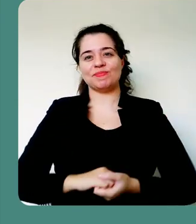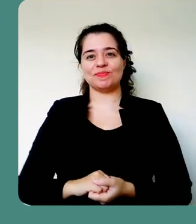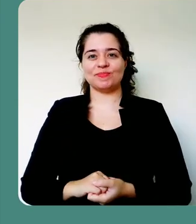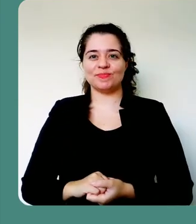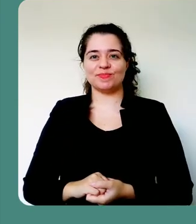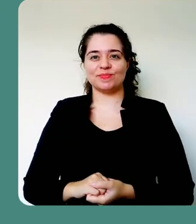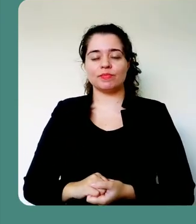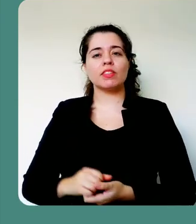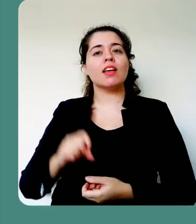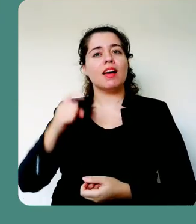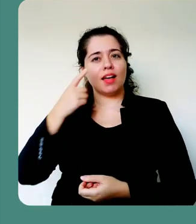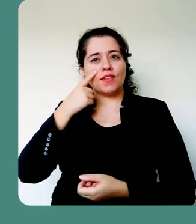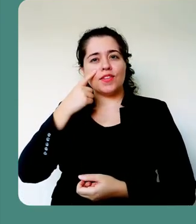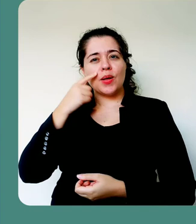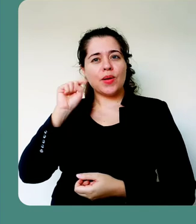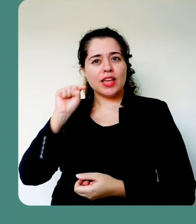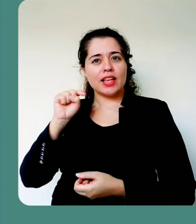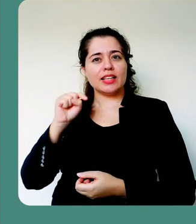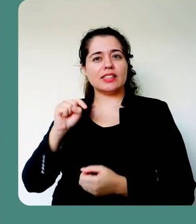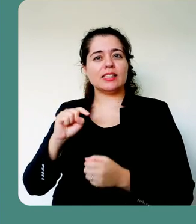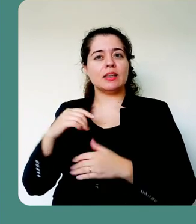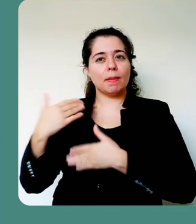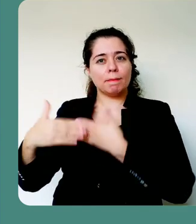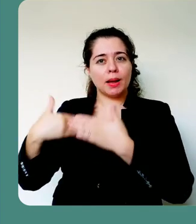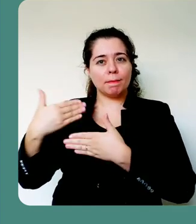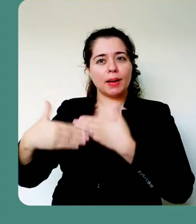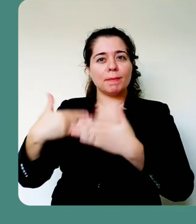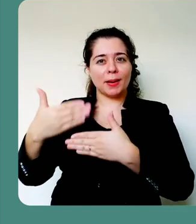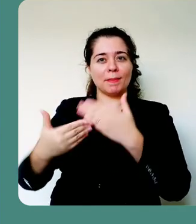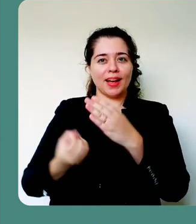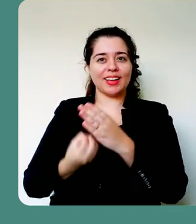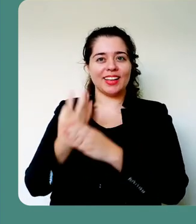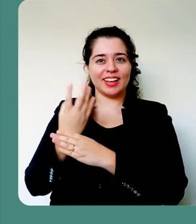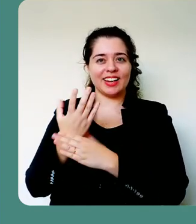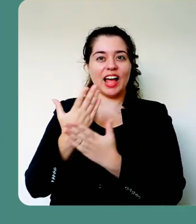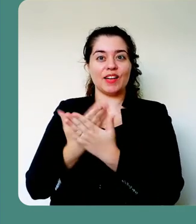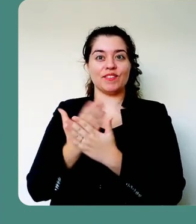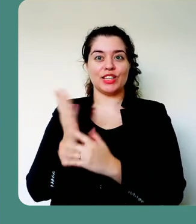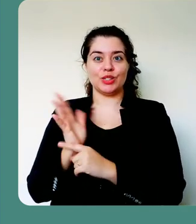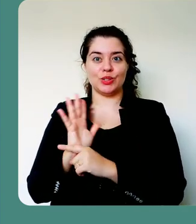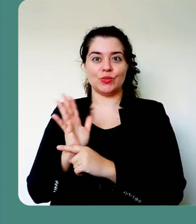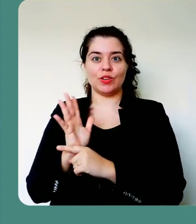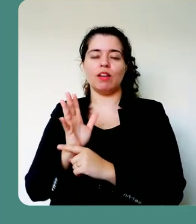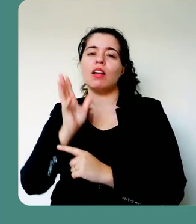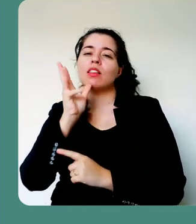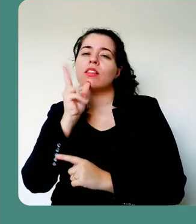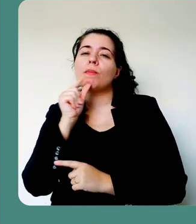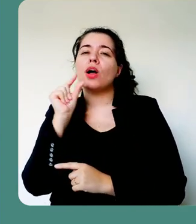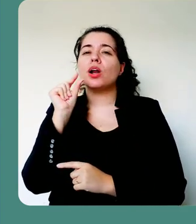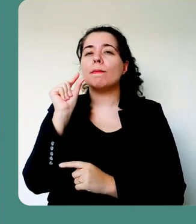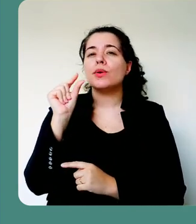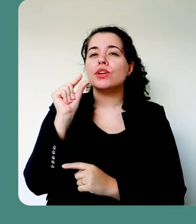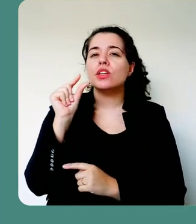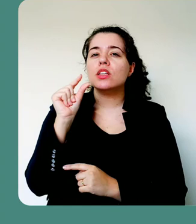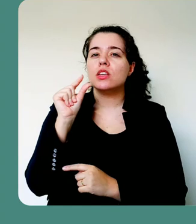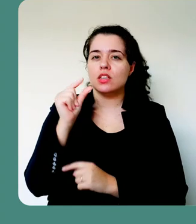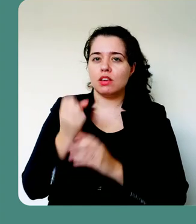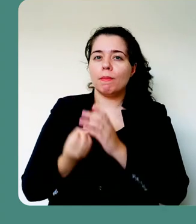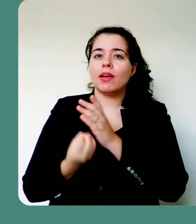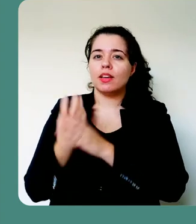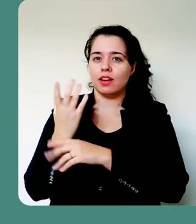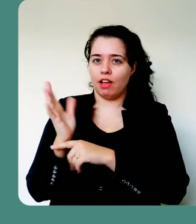geração da videoaula a partir do PowerPoint, ele demora um pouco para criar o arquivo de vídeo. Você pode